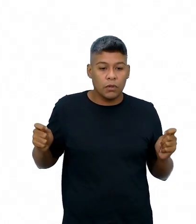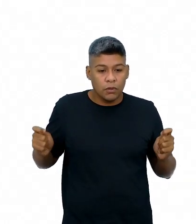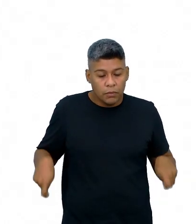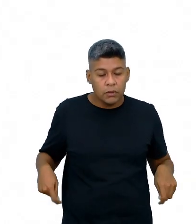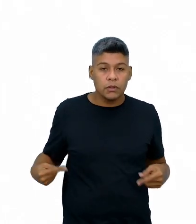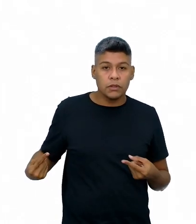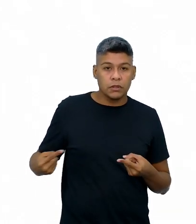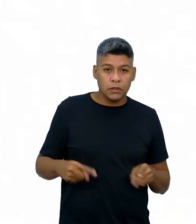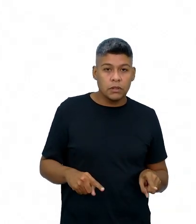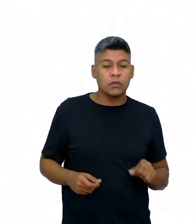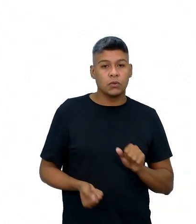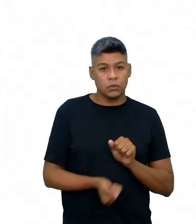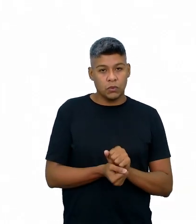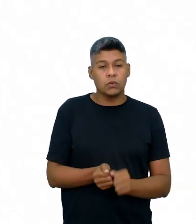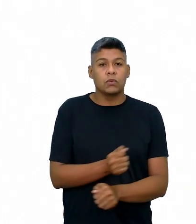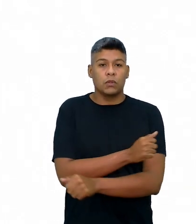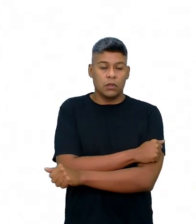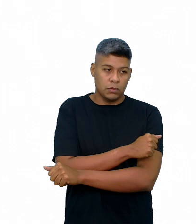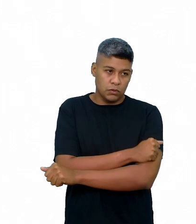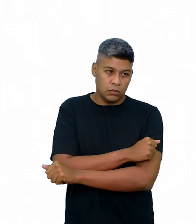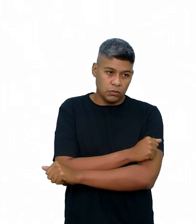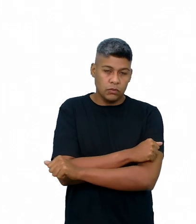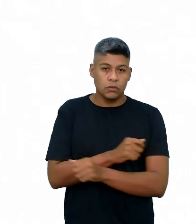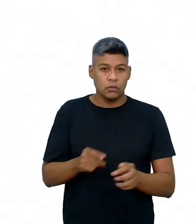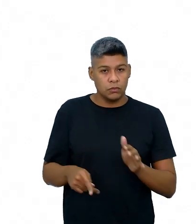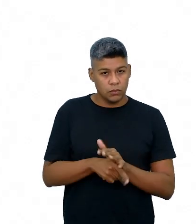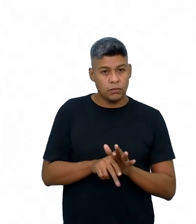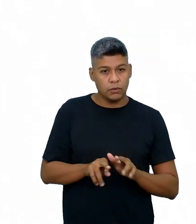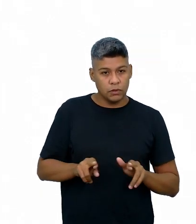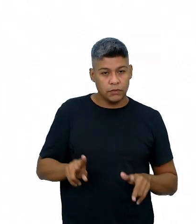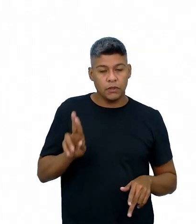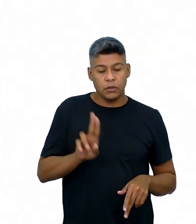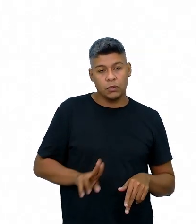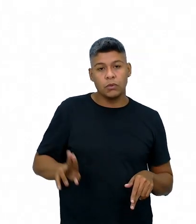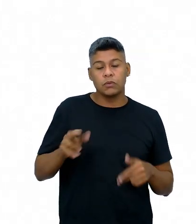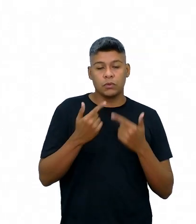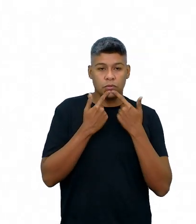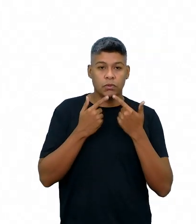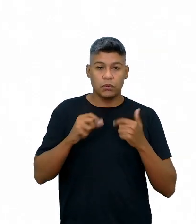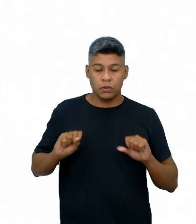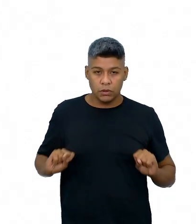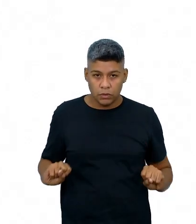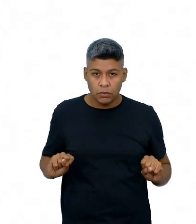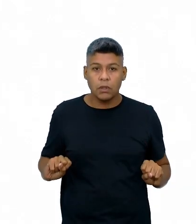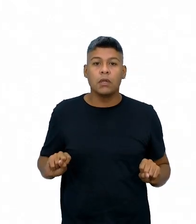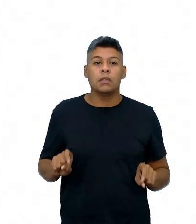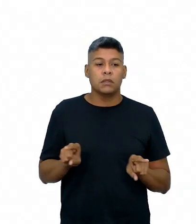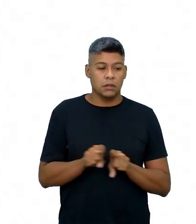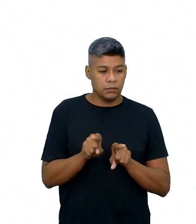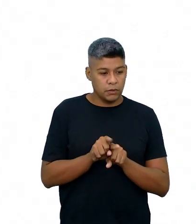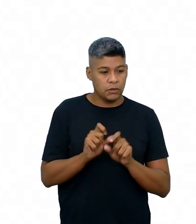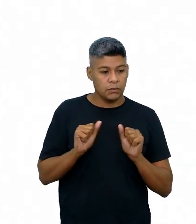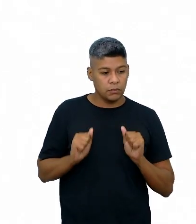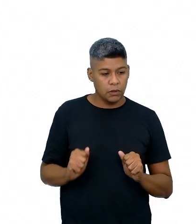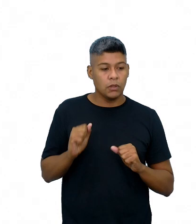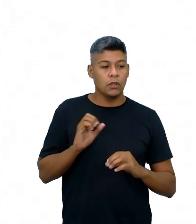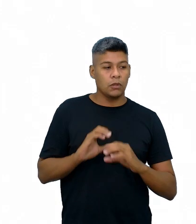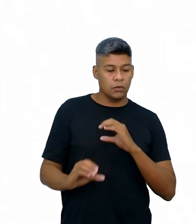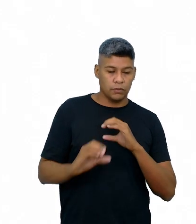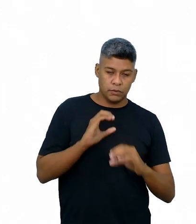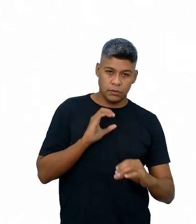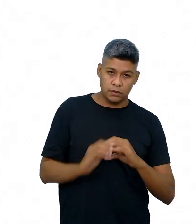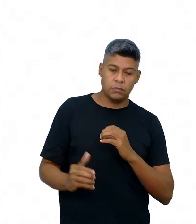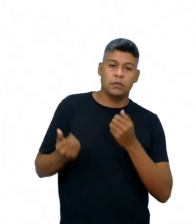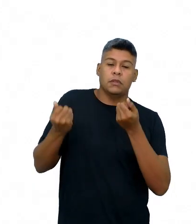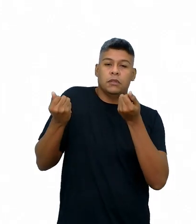crítica dos estudantes em relação a diferentes usos de linguagens, estabelecendo possibilidades comunicativas e